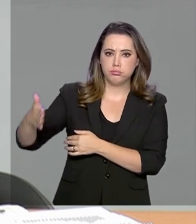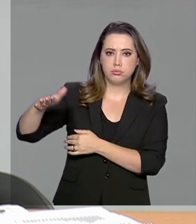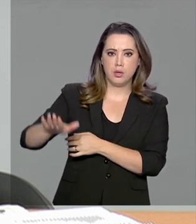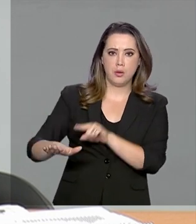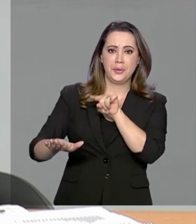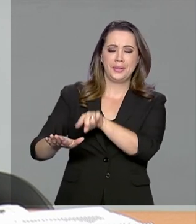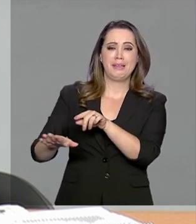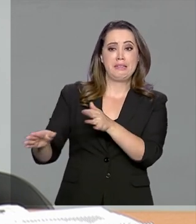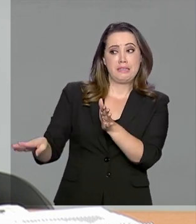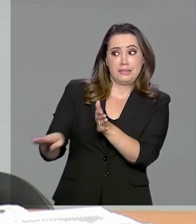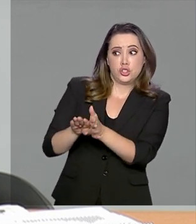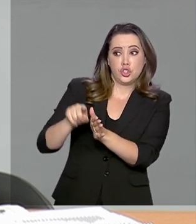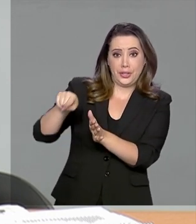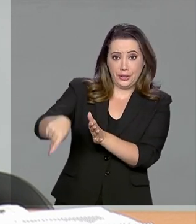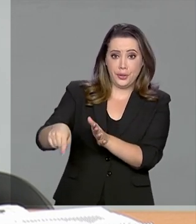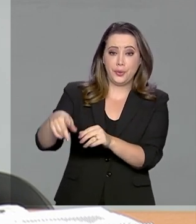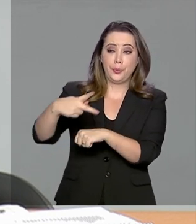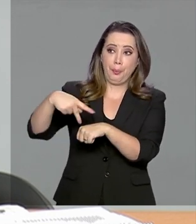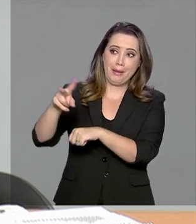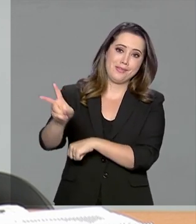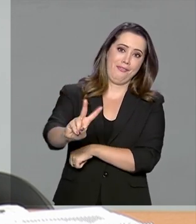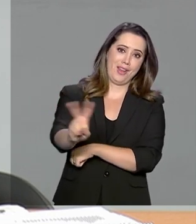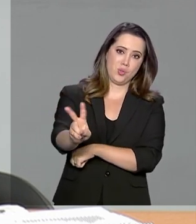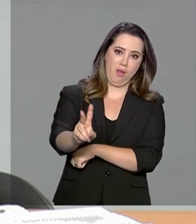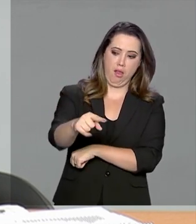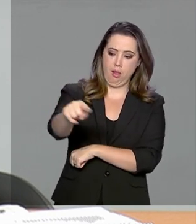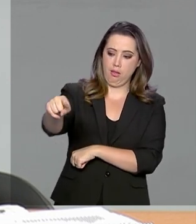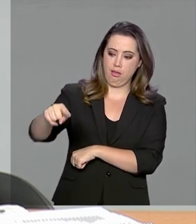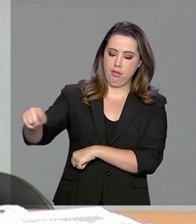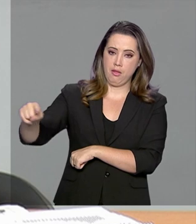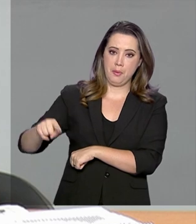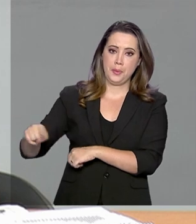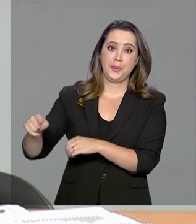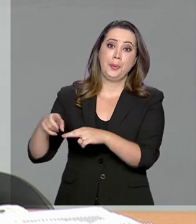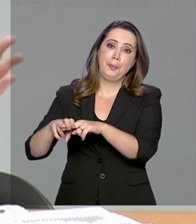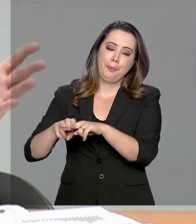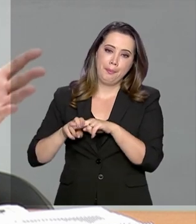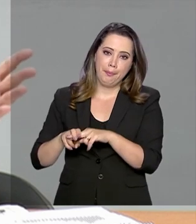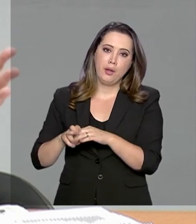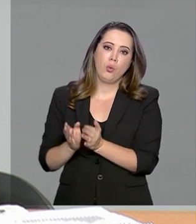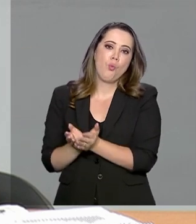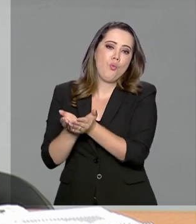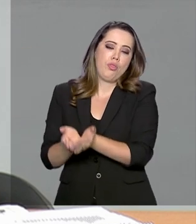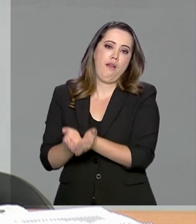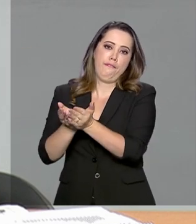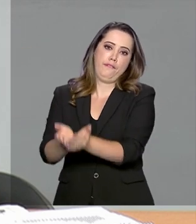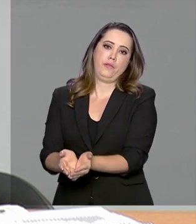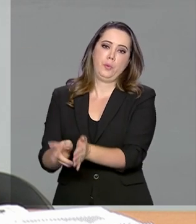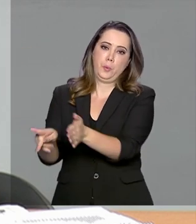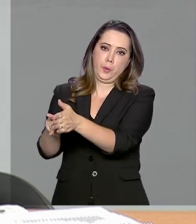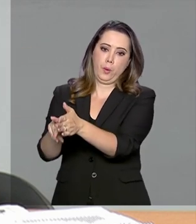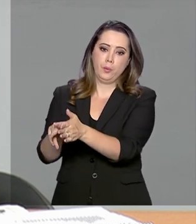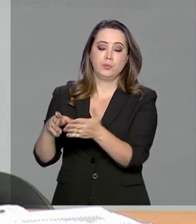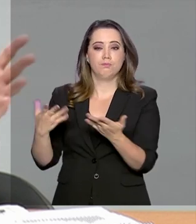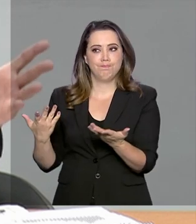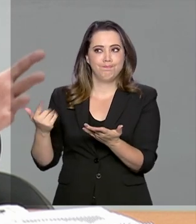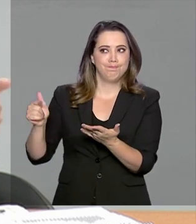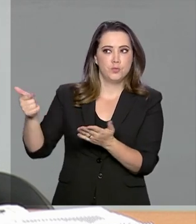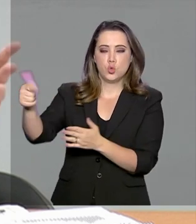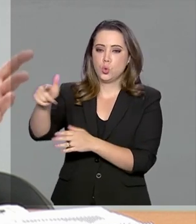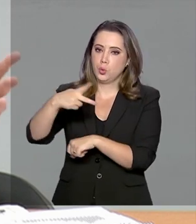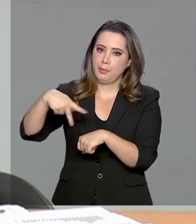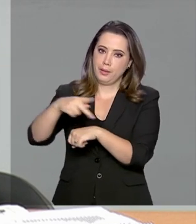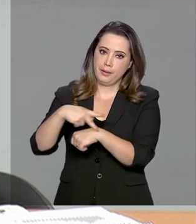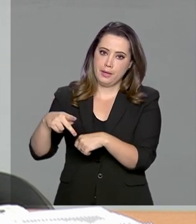como disse o estudo da Petrobras, é um petróleo que veio por um navio estrangeiro, ao que tudo indica, navegando